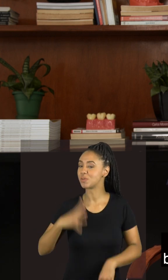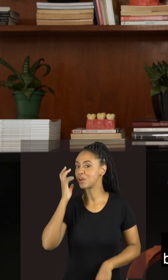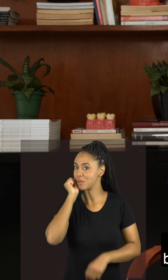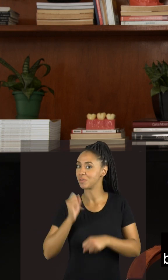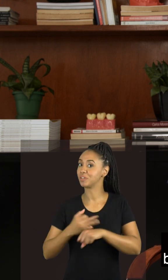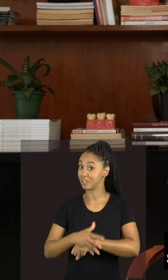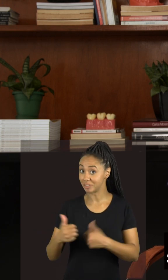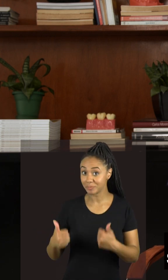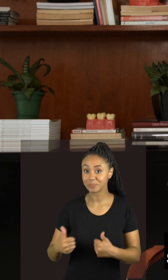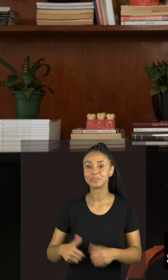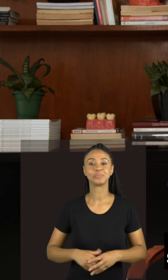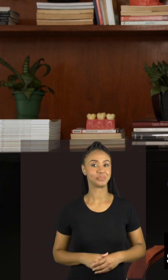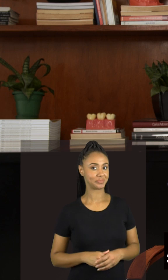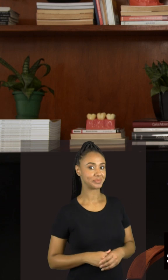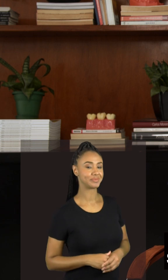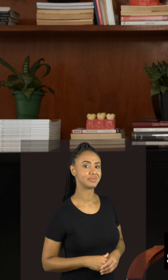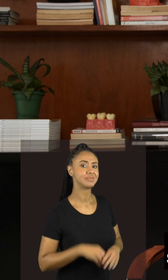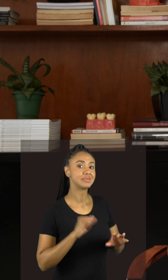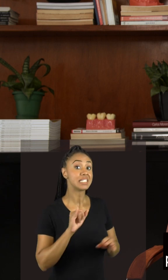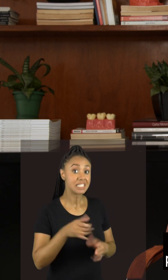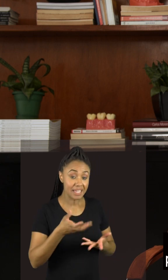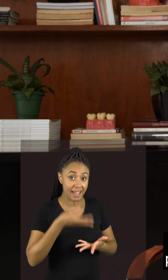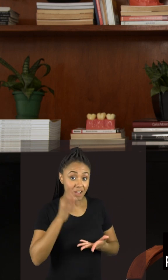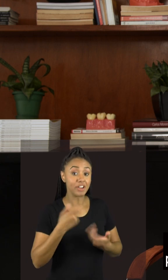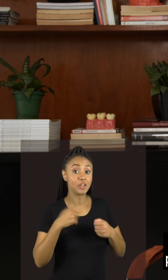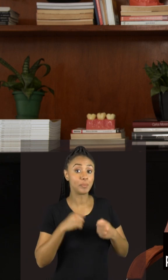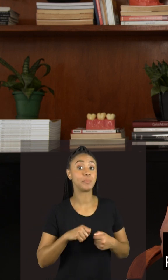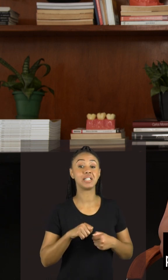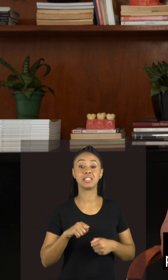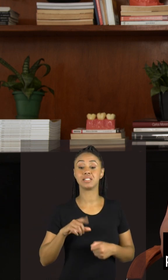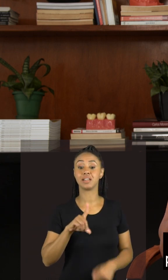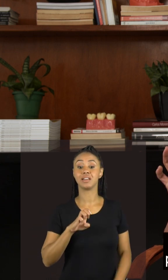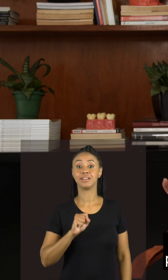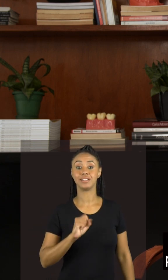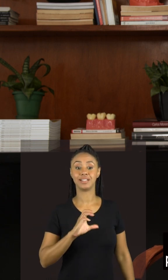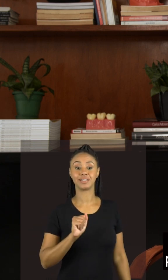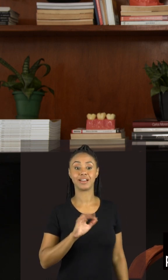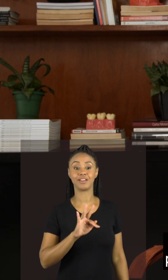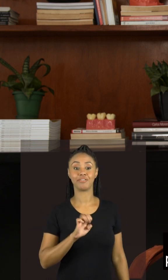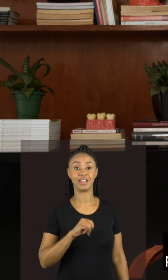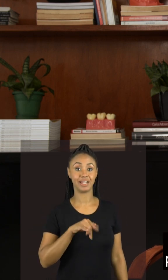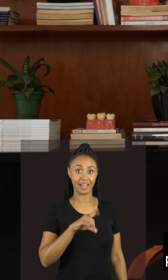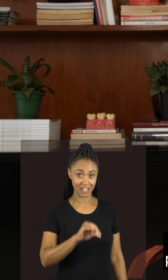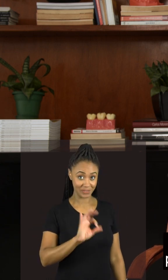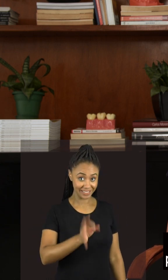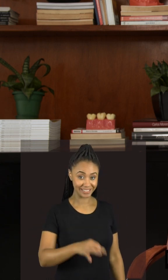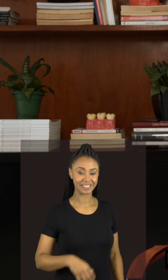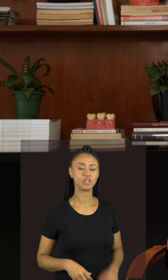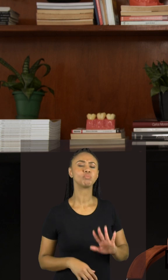noturno. Tá tudo bem? Legal. Se quiser tomar um cafezinho, tem que ser descafeinado depois, parte do horário de dormir, né?